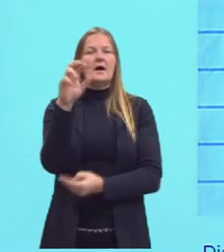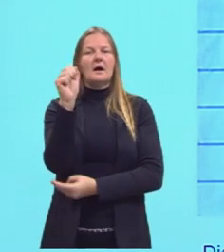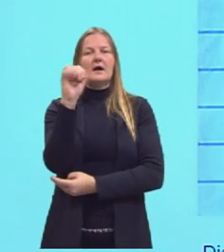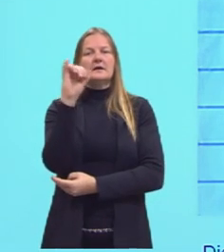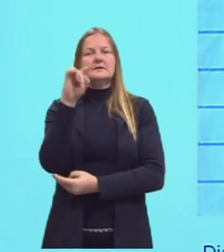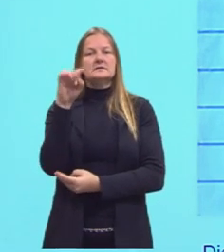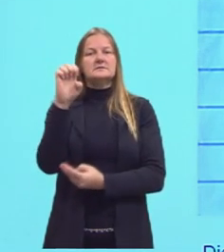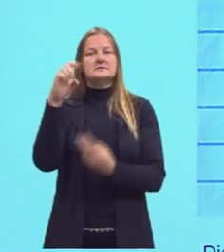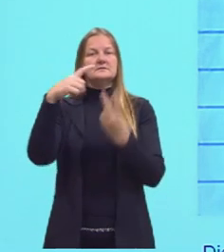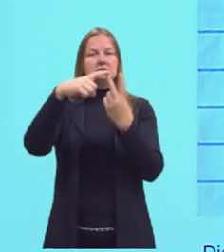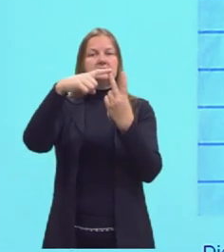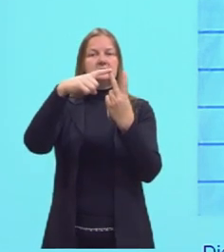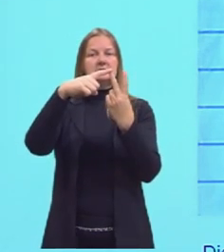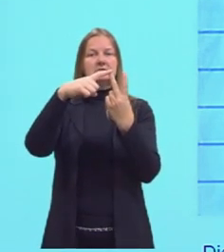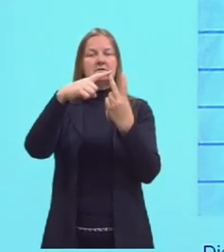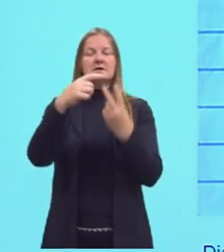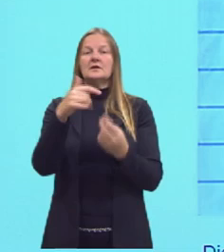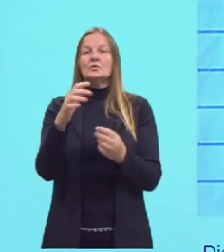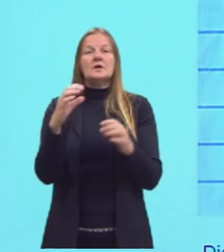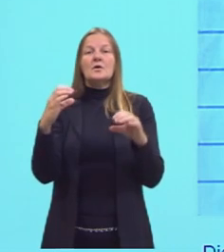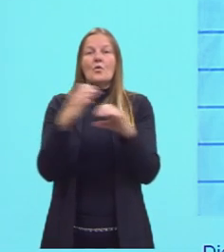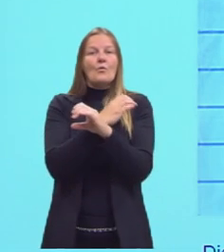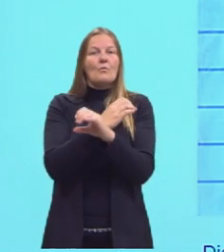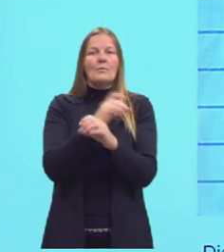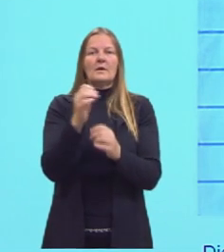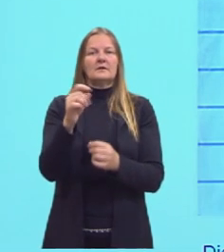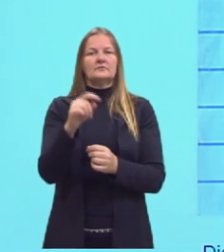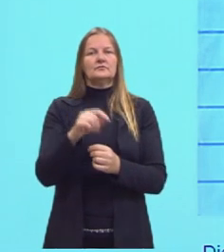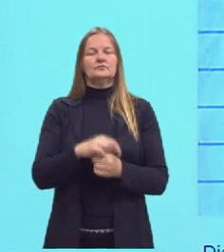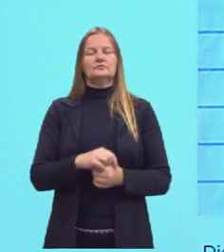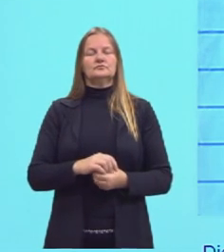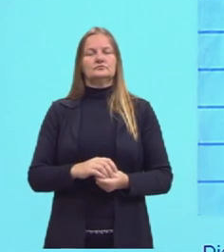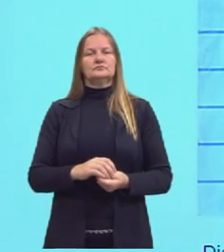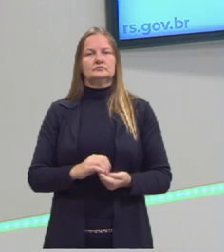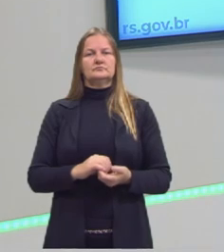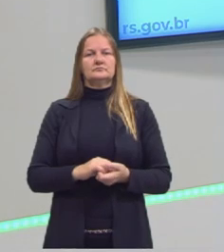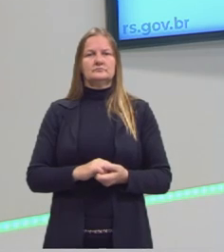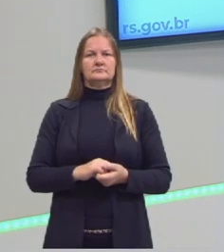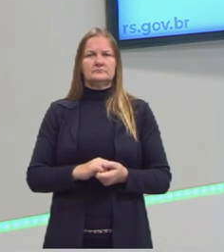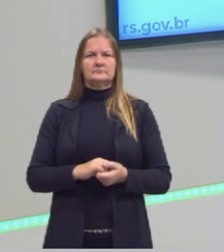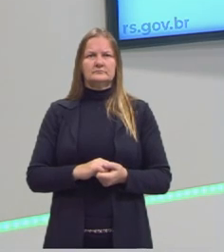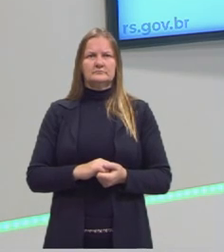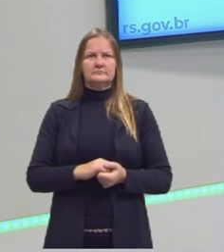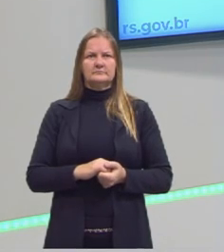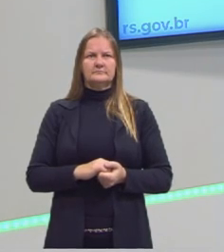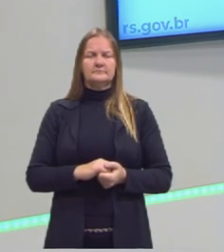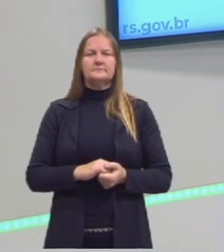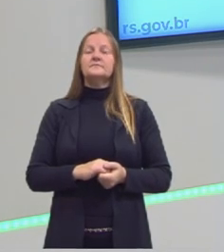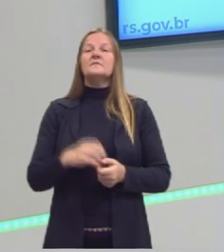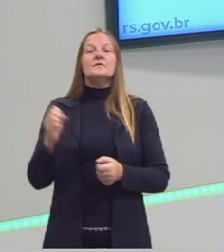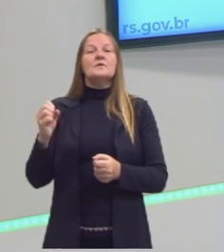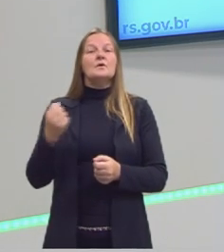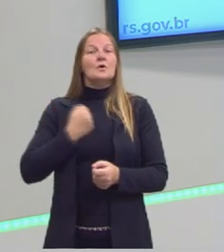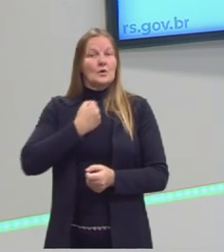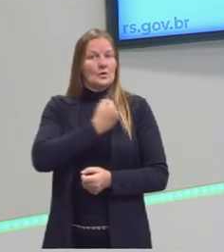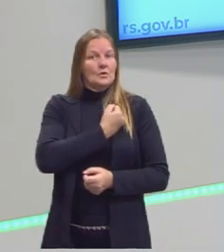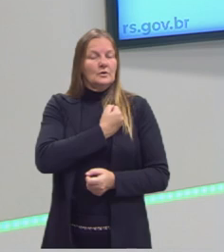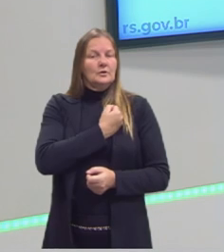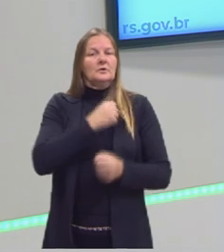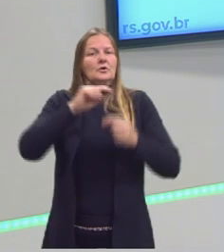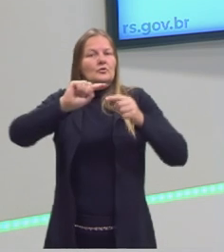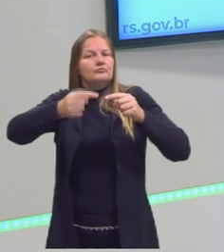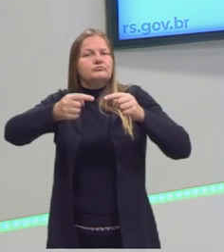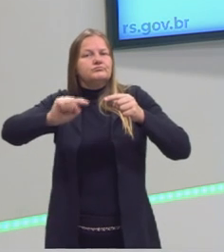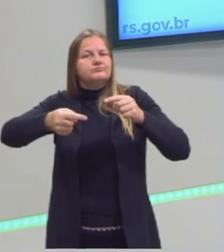consideradas raízes não inteiras, não tem uma resposta inteira para essa raiz. É um valor também com vírgula,